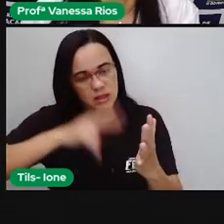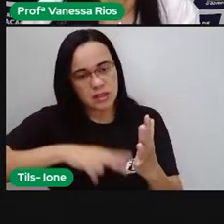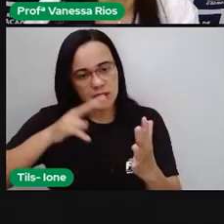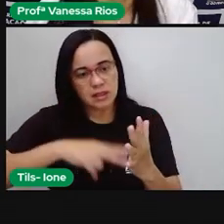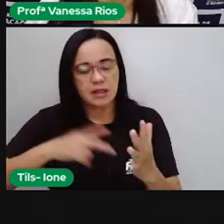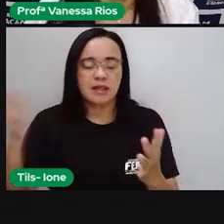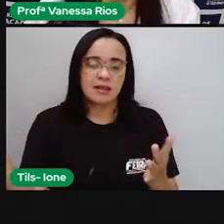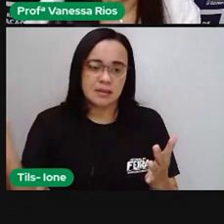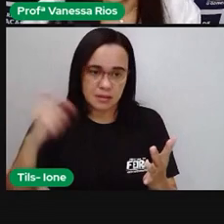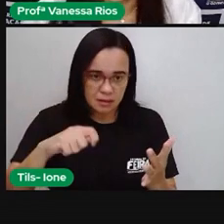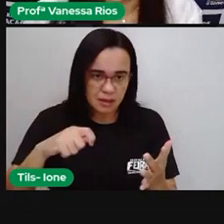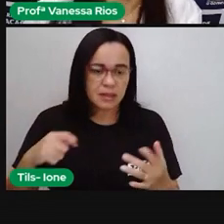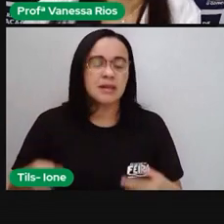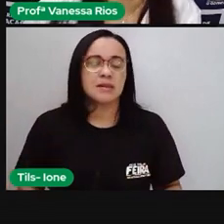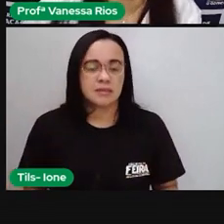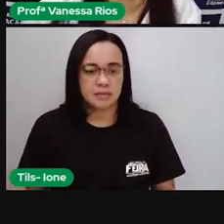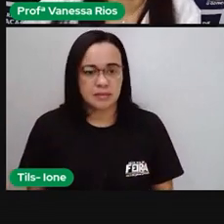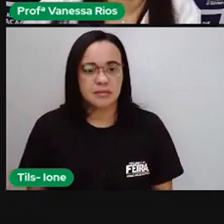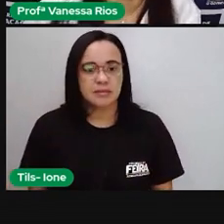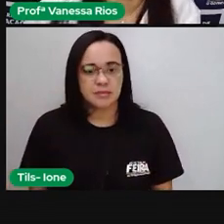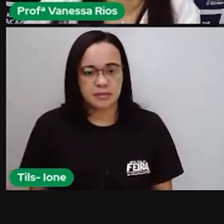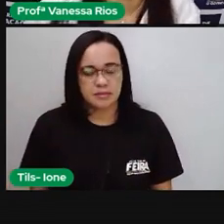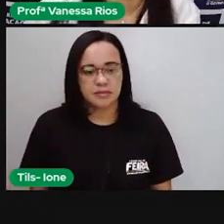qual o número esteja ocupando.